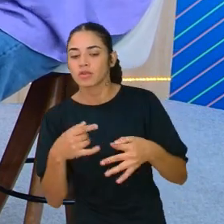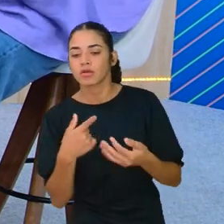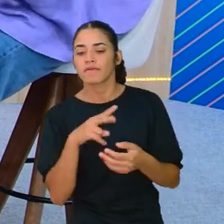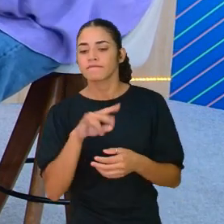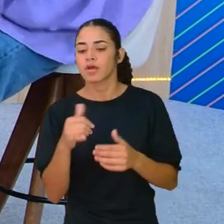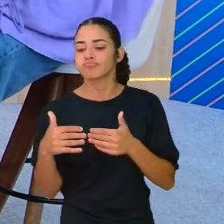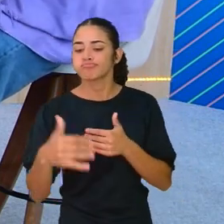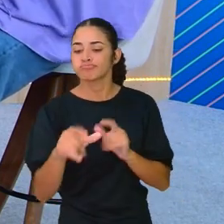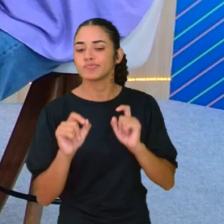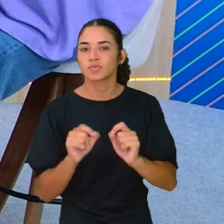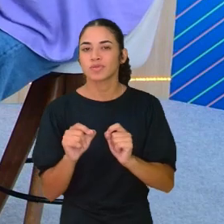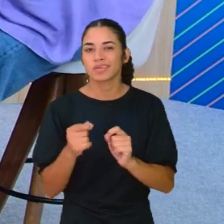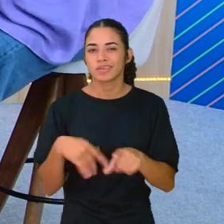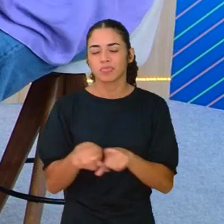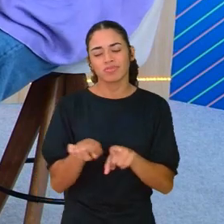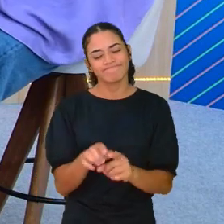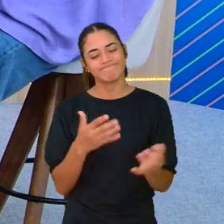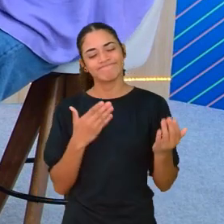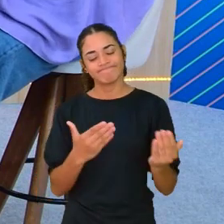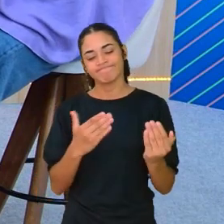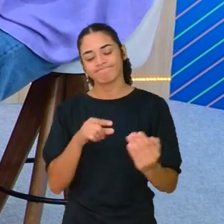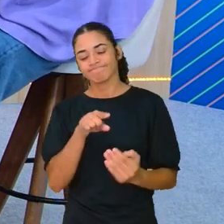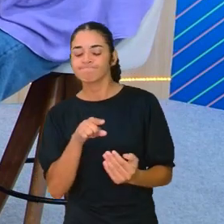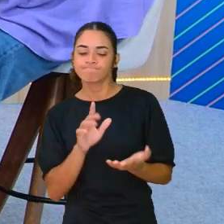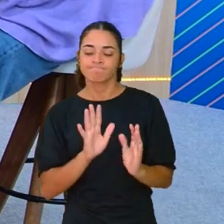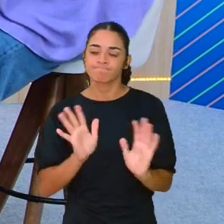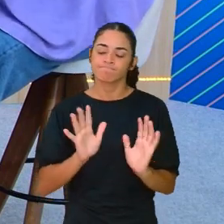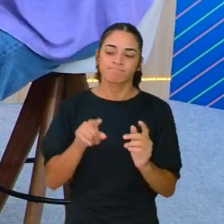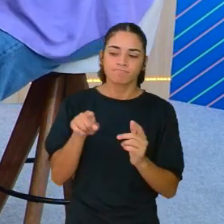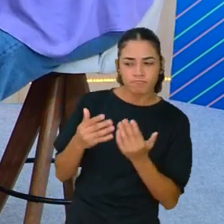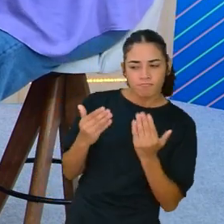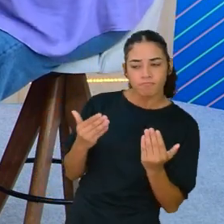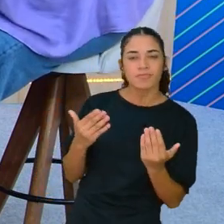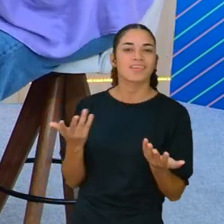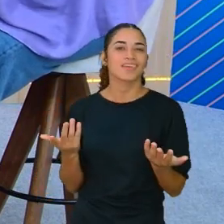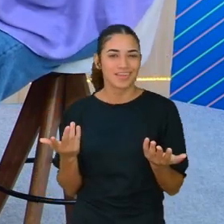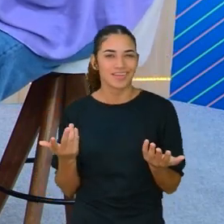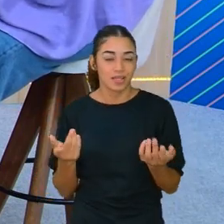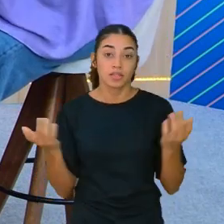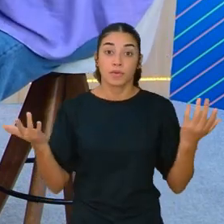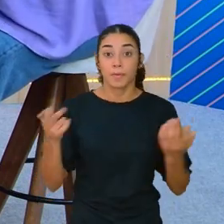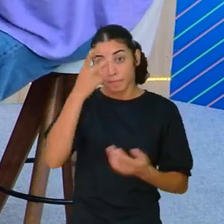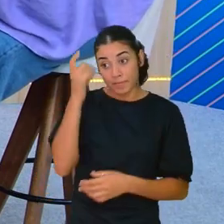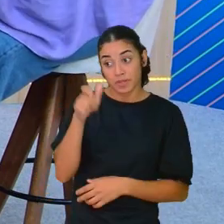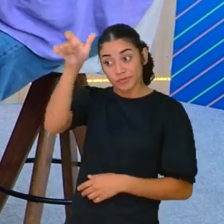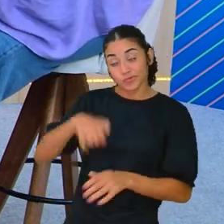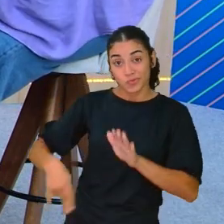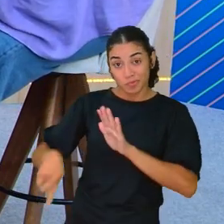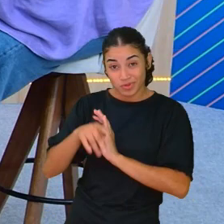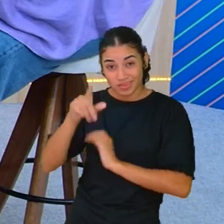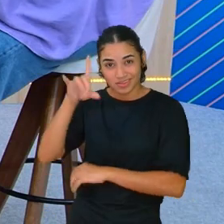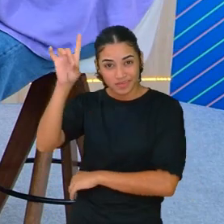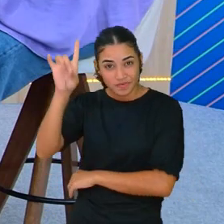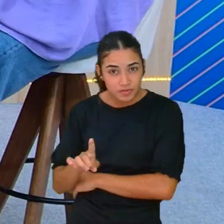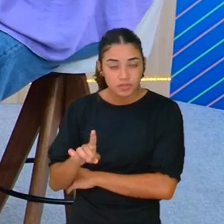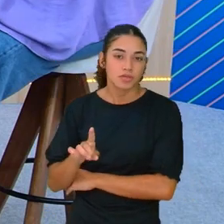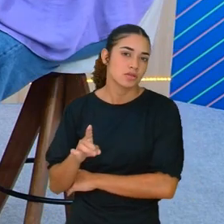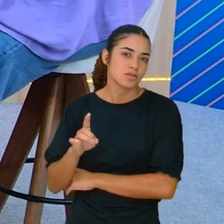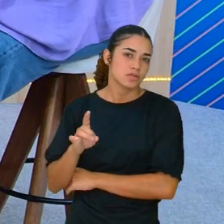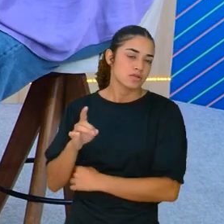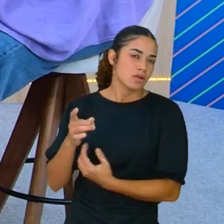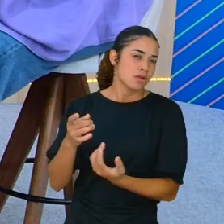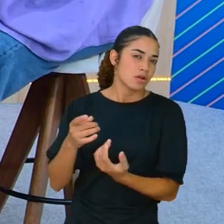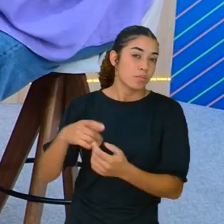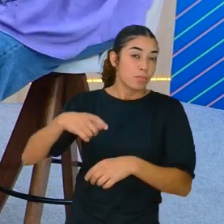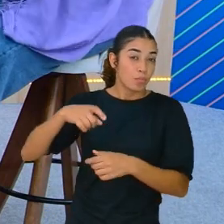questionar posições, né? Então, a pessoa com deficiência, no momento